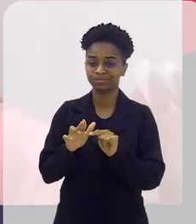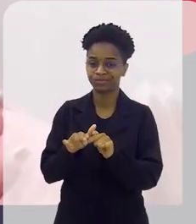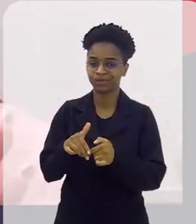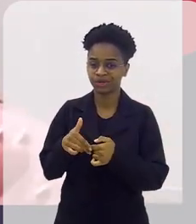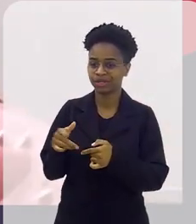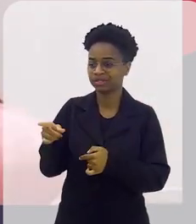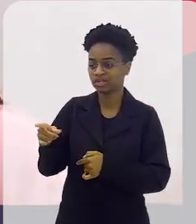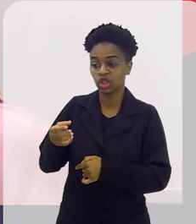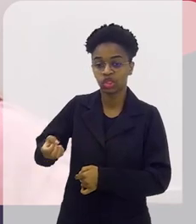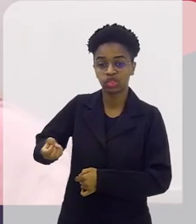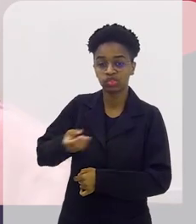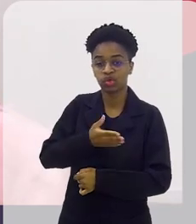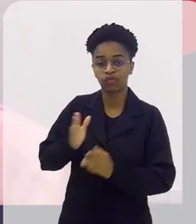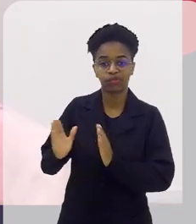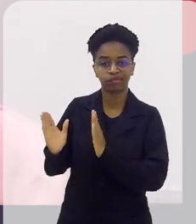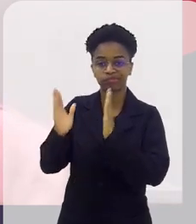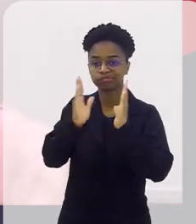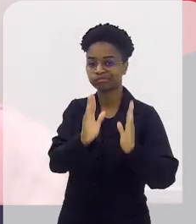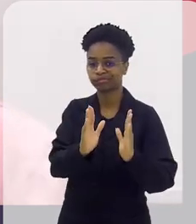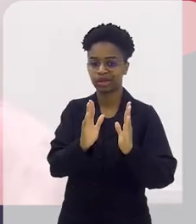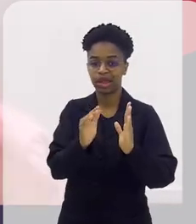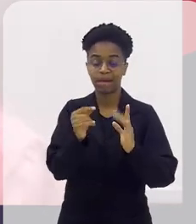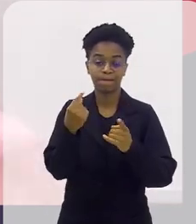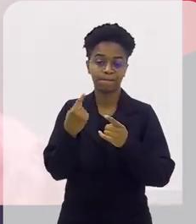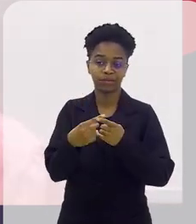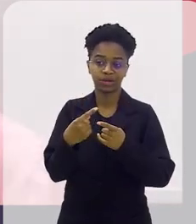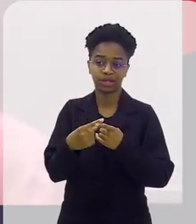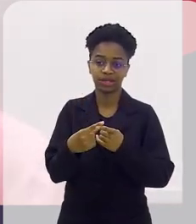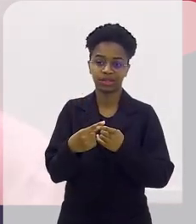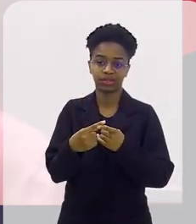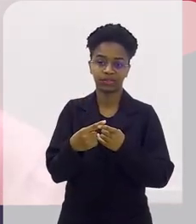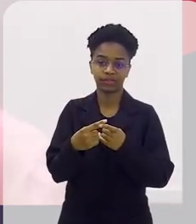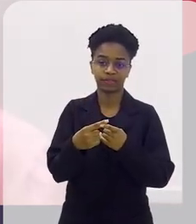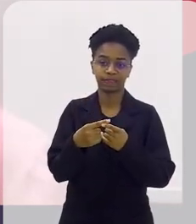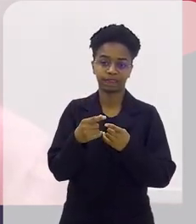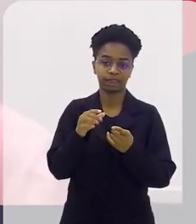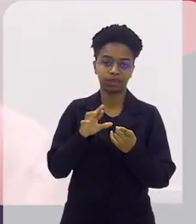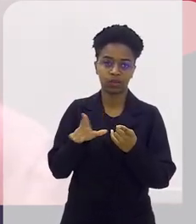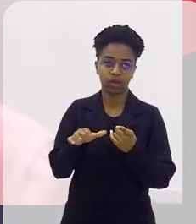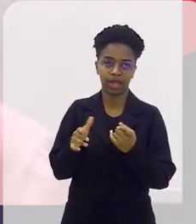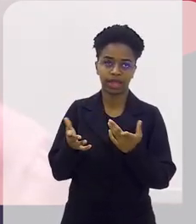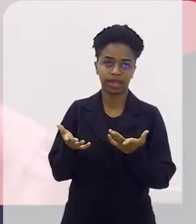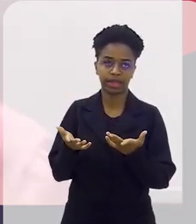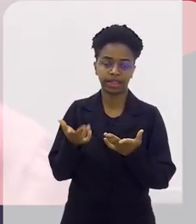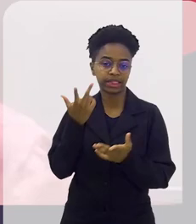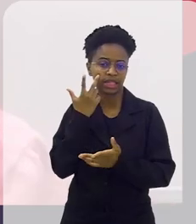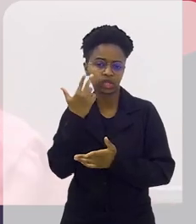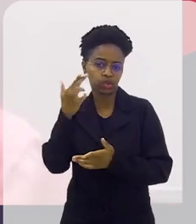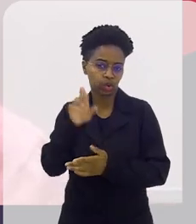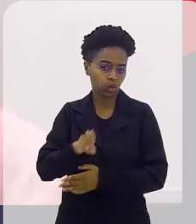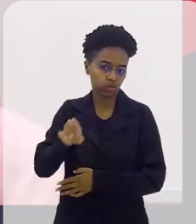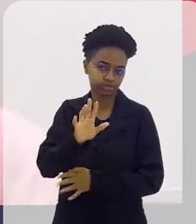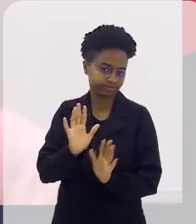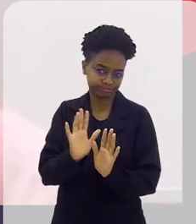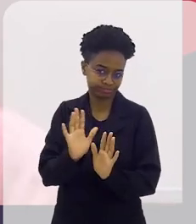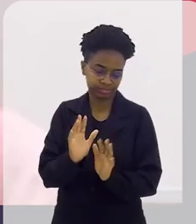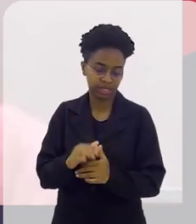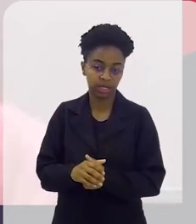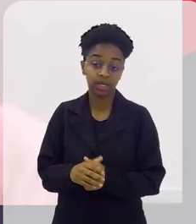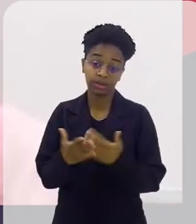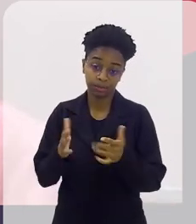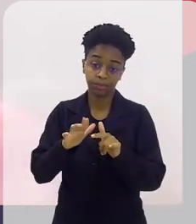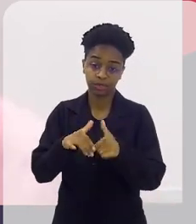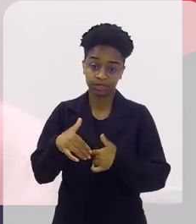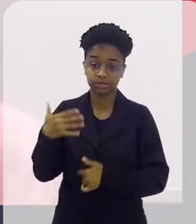justamente essa nova etapa no processo, que não é uma coisa que é normalmente utilizada,